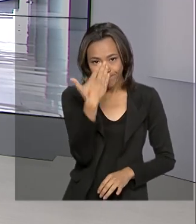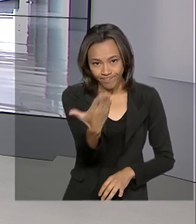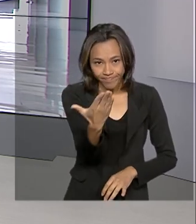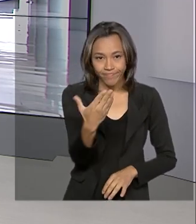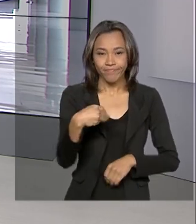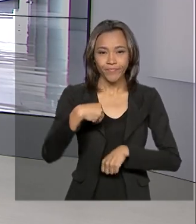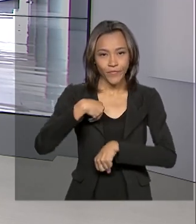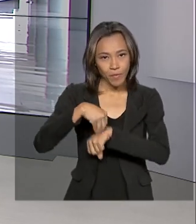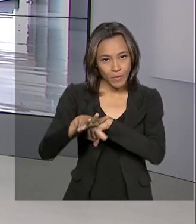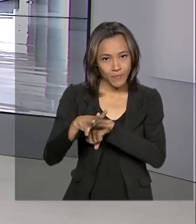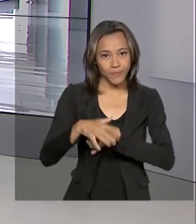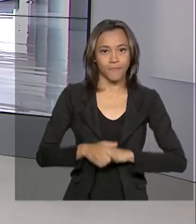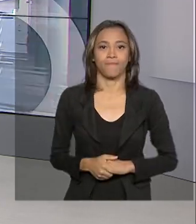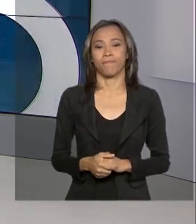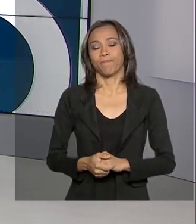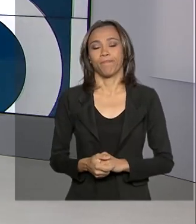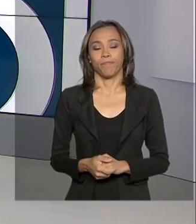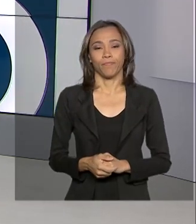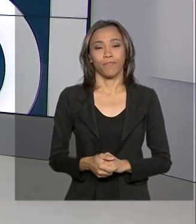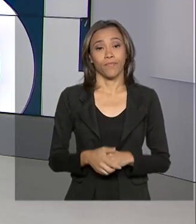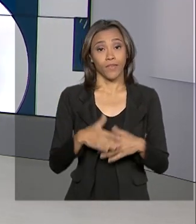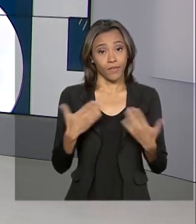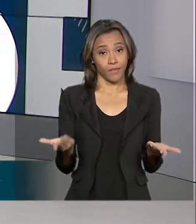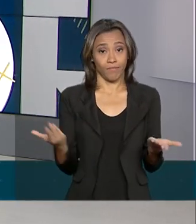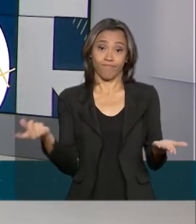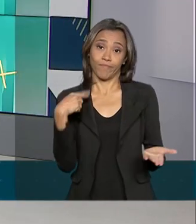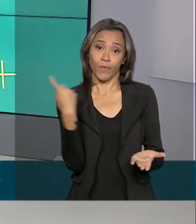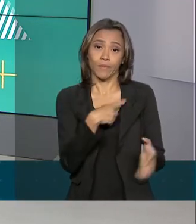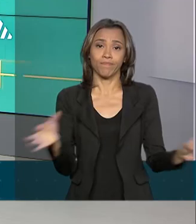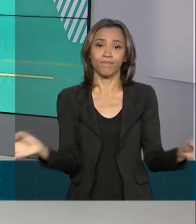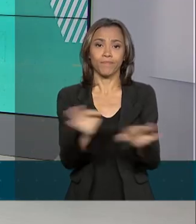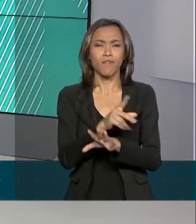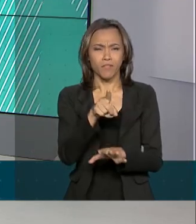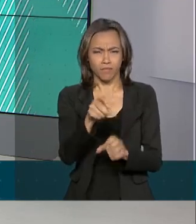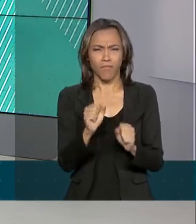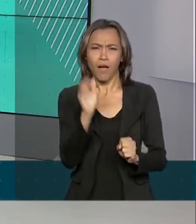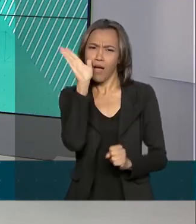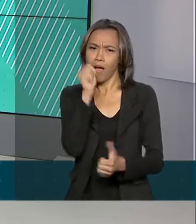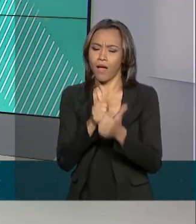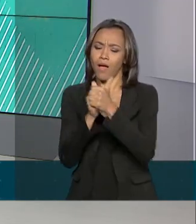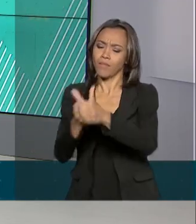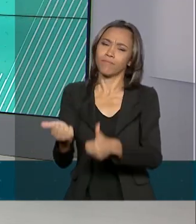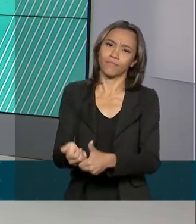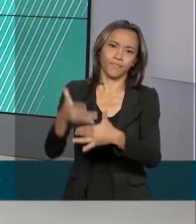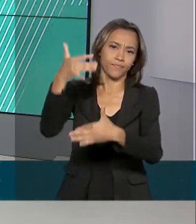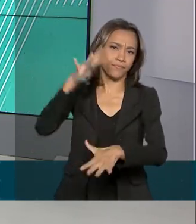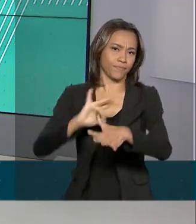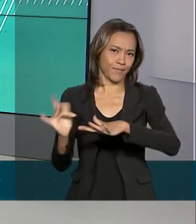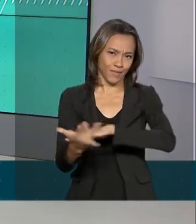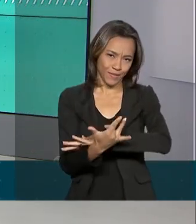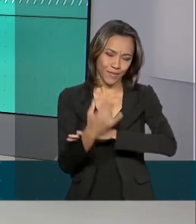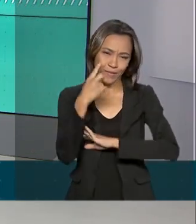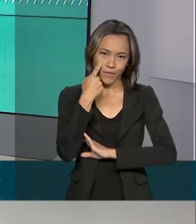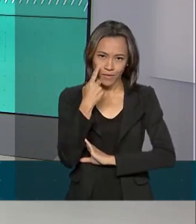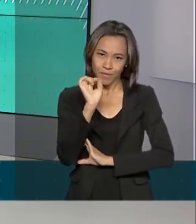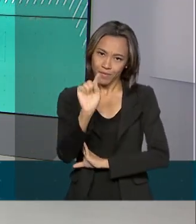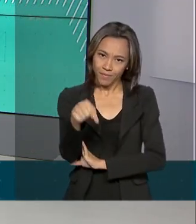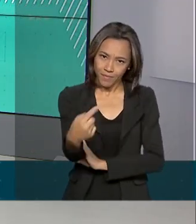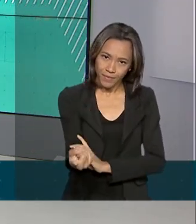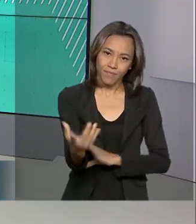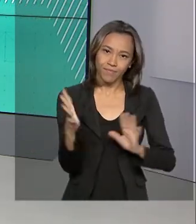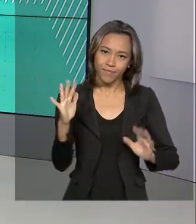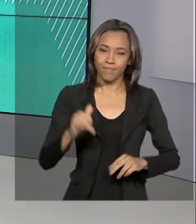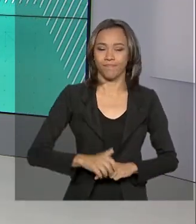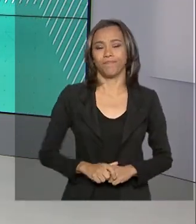pelas informações. Até mais. A gente fica por aqui. Você pode nos acompanhar também pelas redes sociais. Nos vemos na próxima